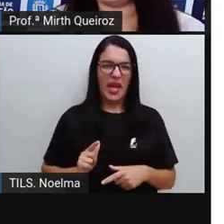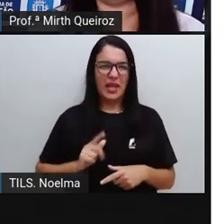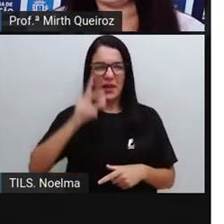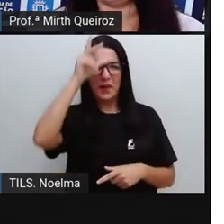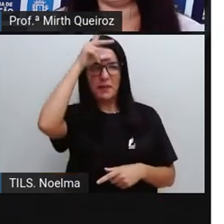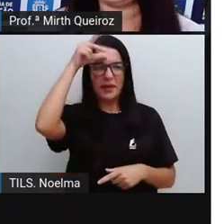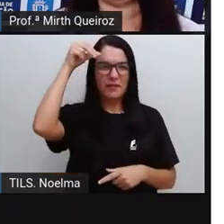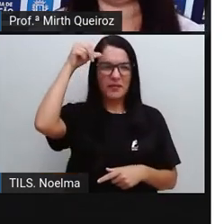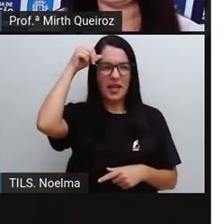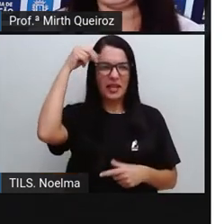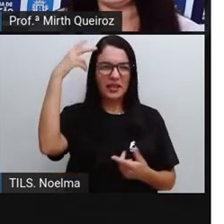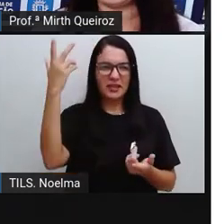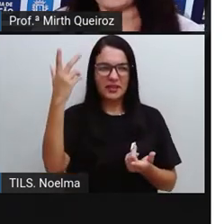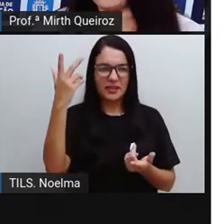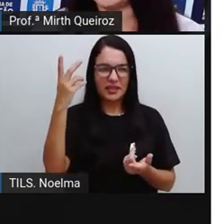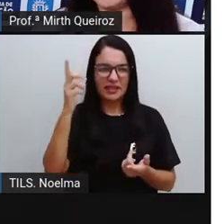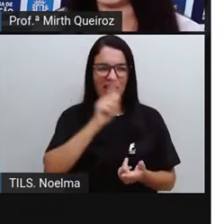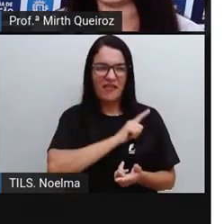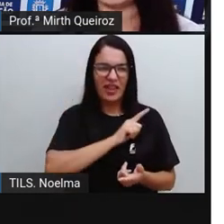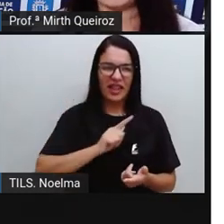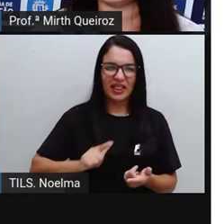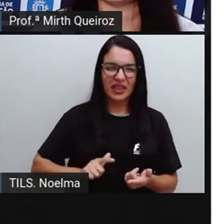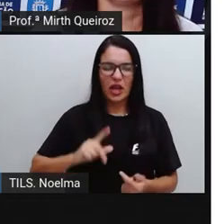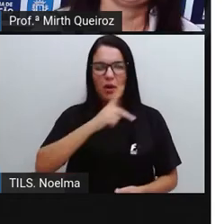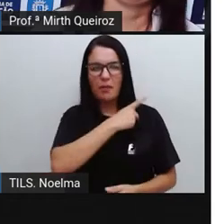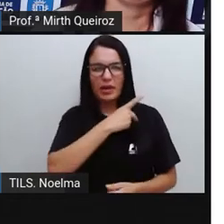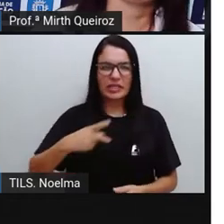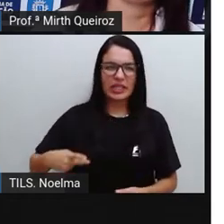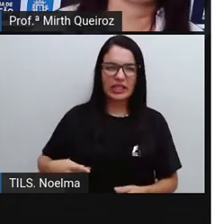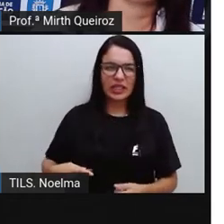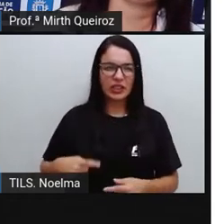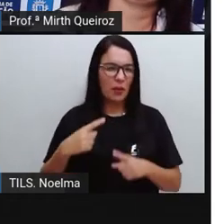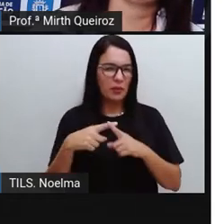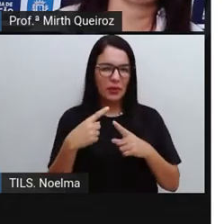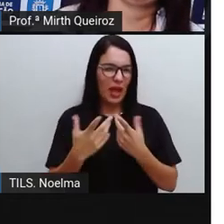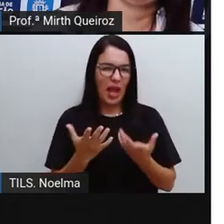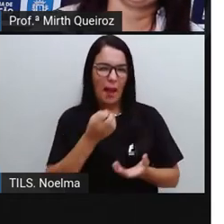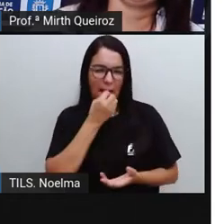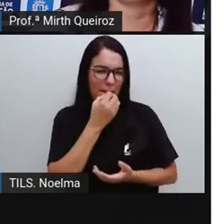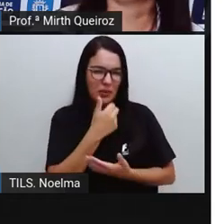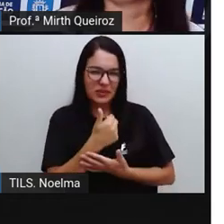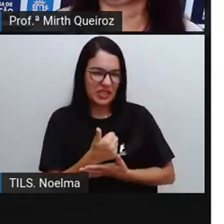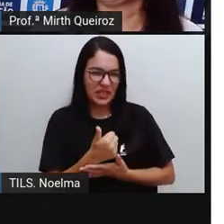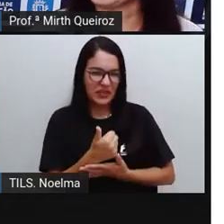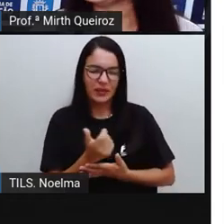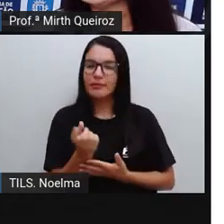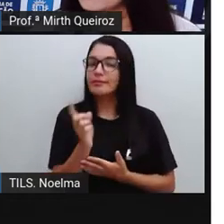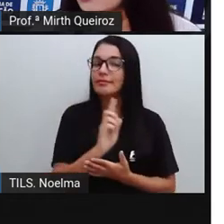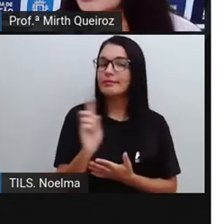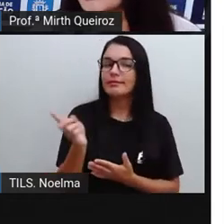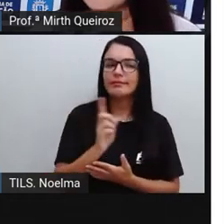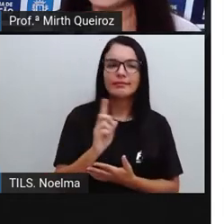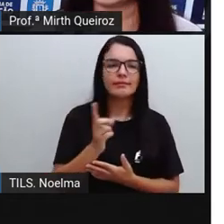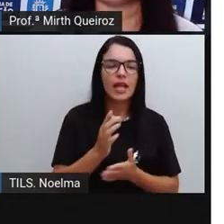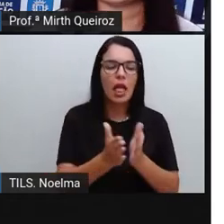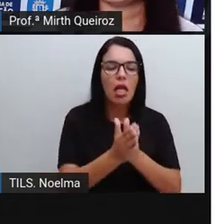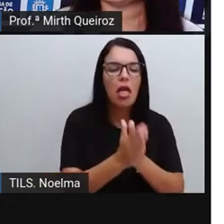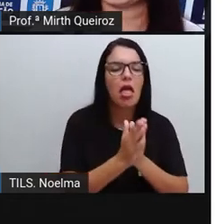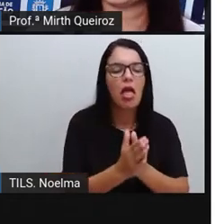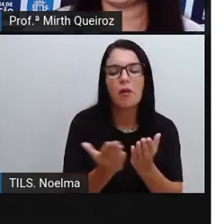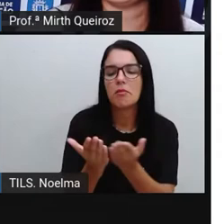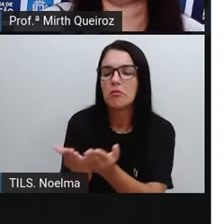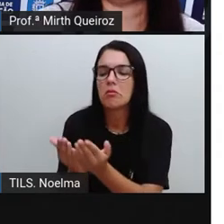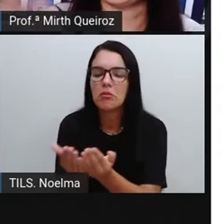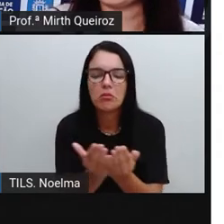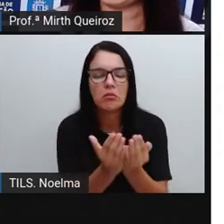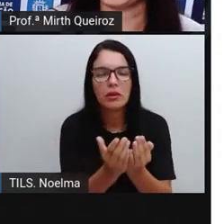Em um ambiente limpo Com as nossas cidades Porque o governo É bonzinho É esmola Não Quando a gente fala isso